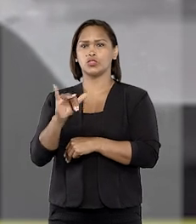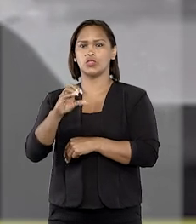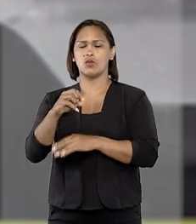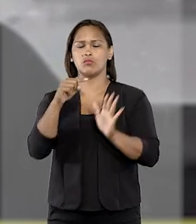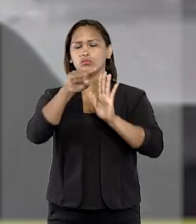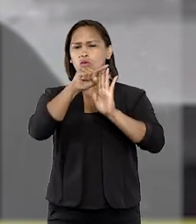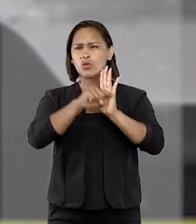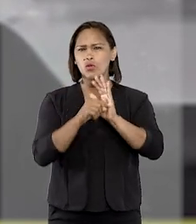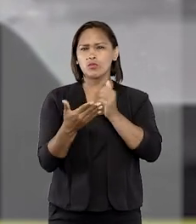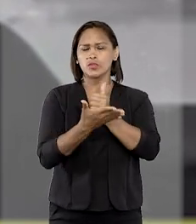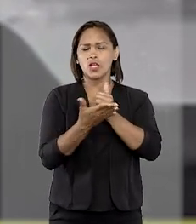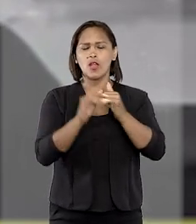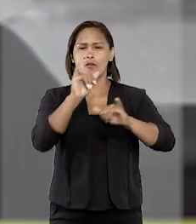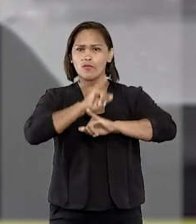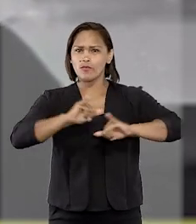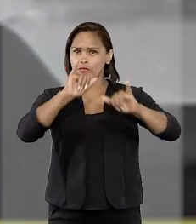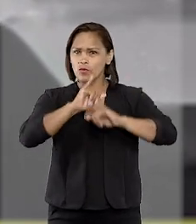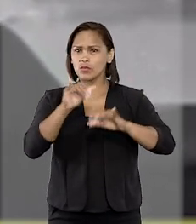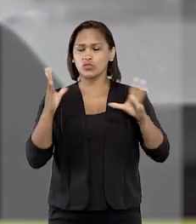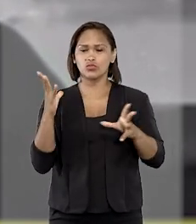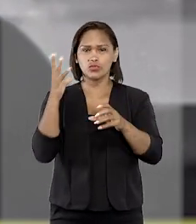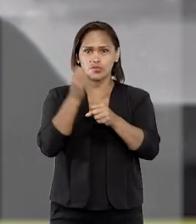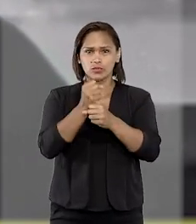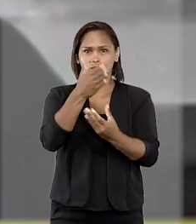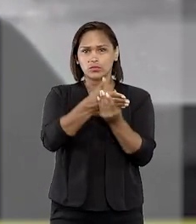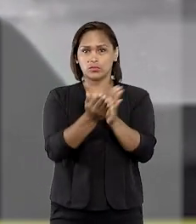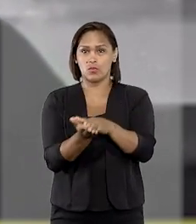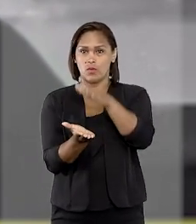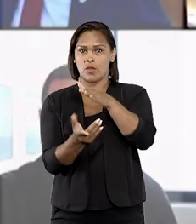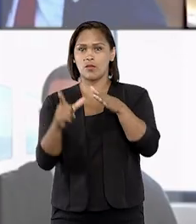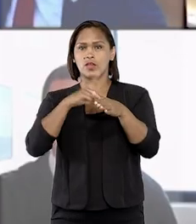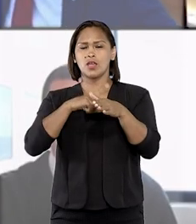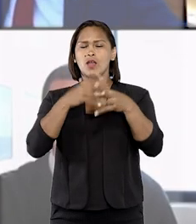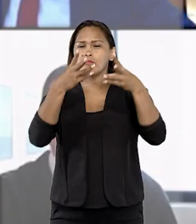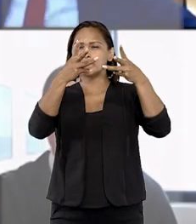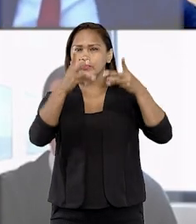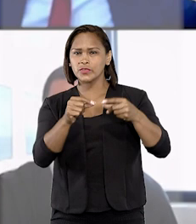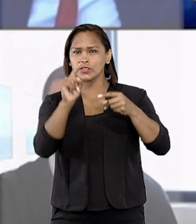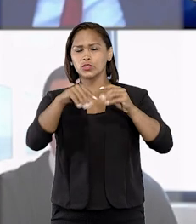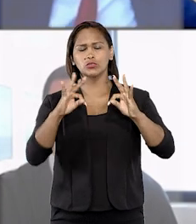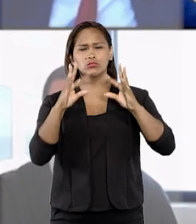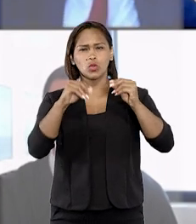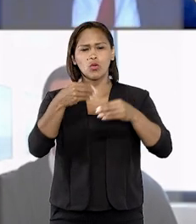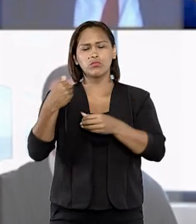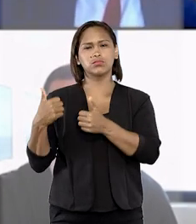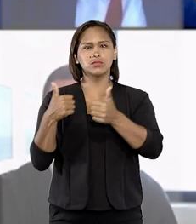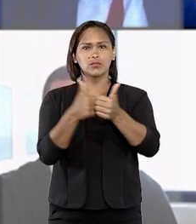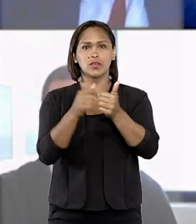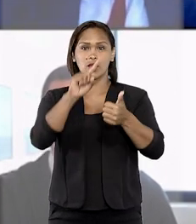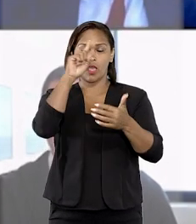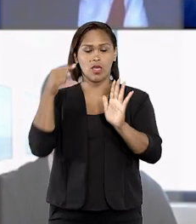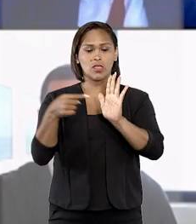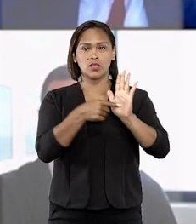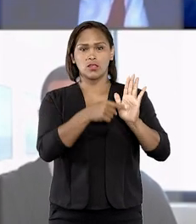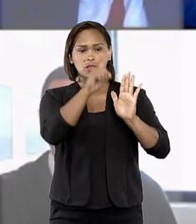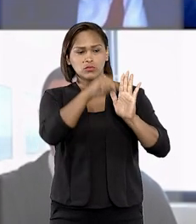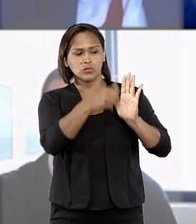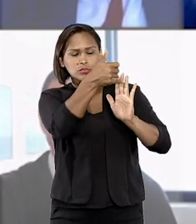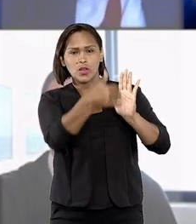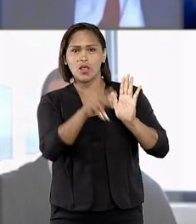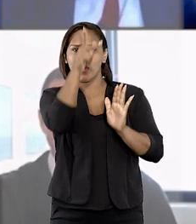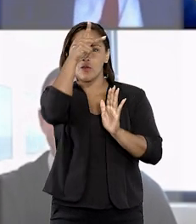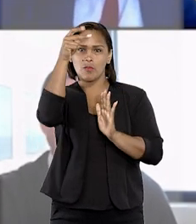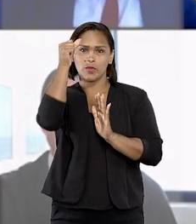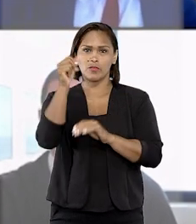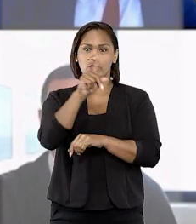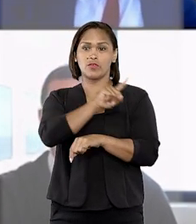Reis Jr. apontou, com base nas informações juntadas aos autos, que há fragilidade dos elementos que acompanharam a denúncia em